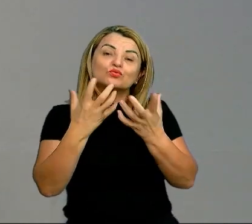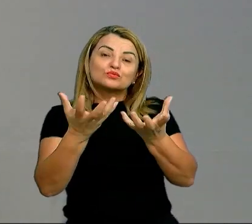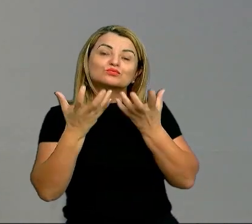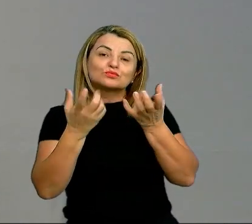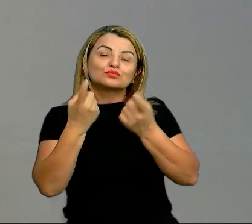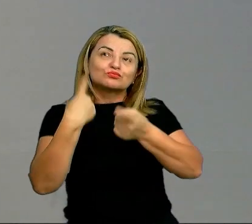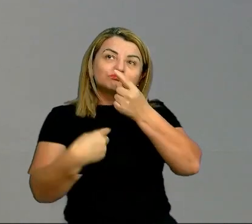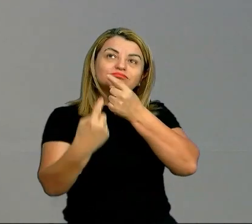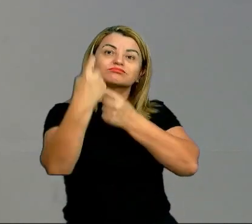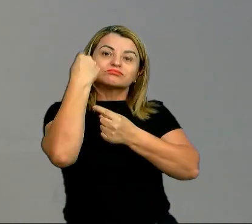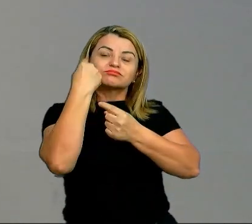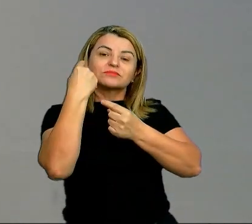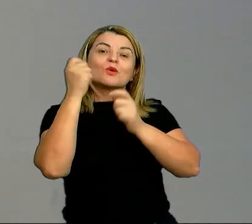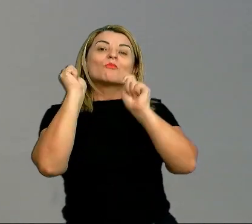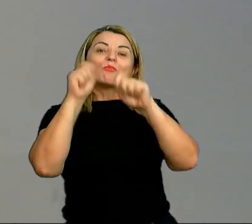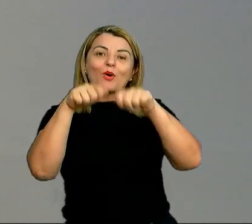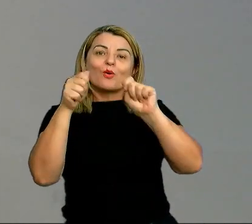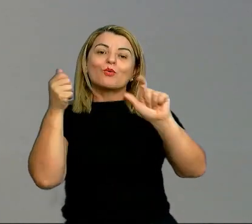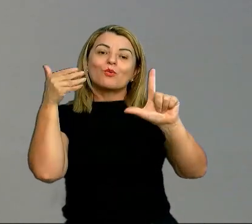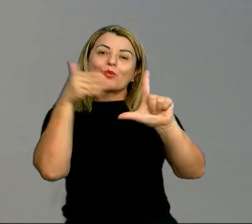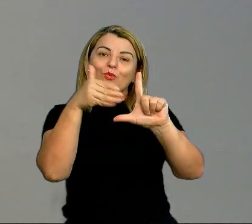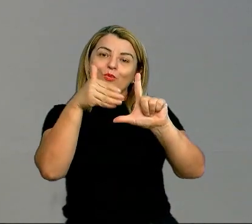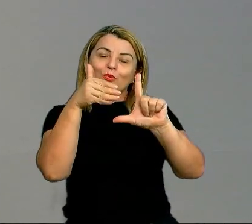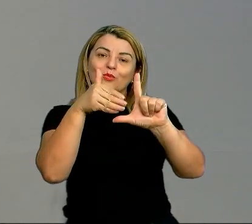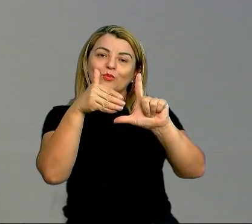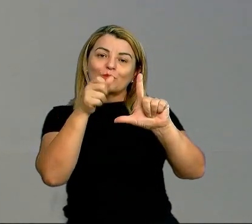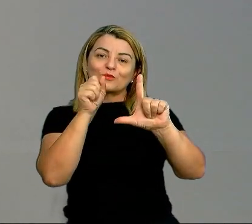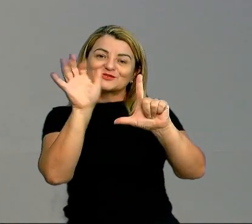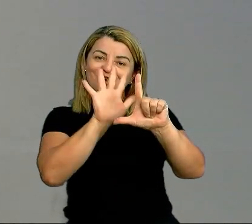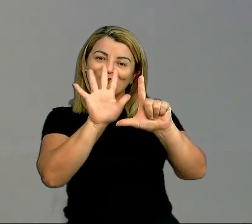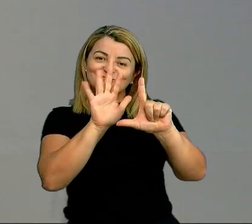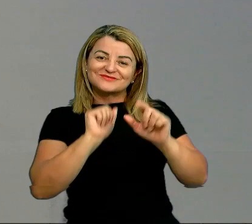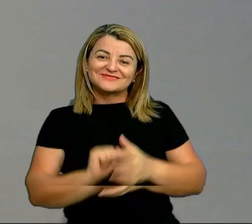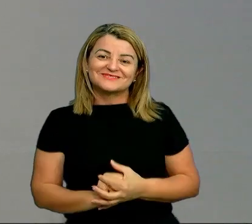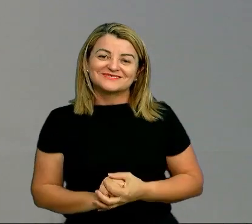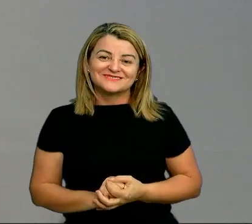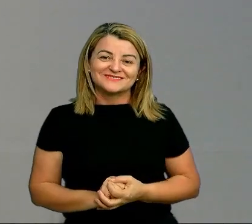rever essa aula, você pode acessar as nossas plataformas. Tchau!